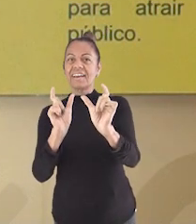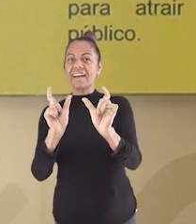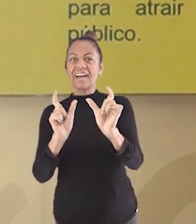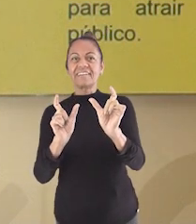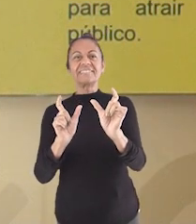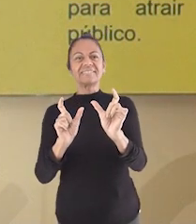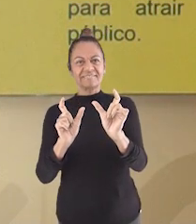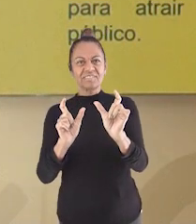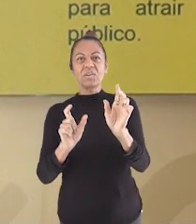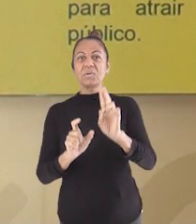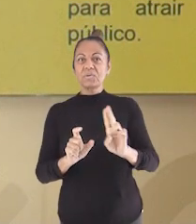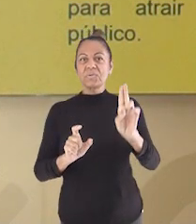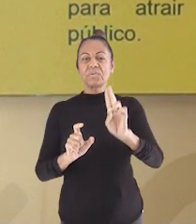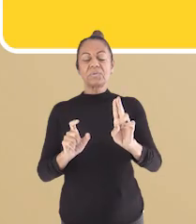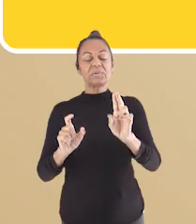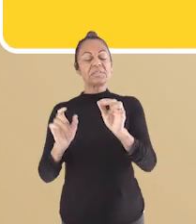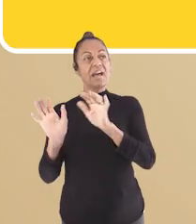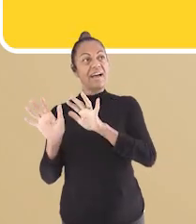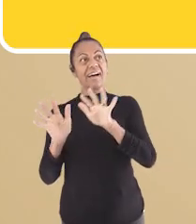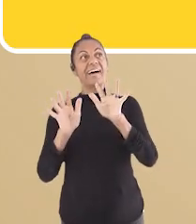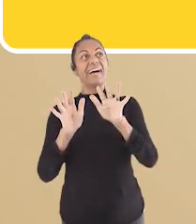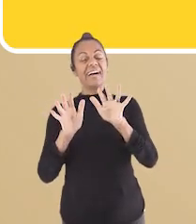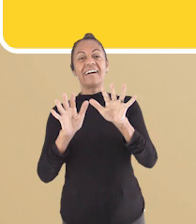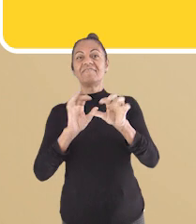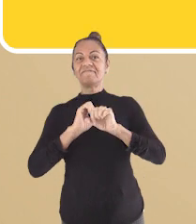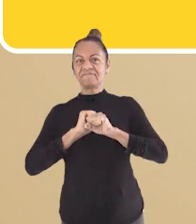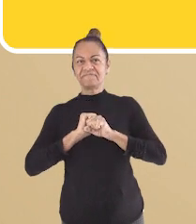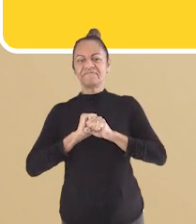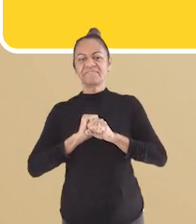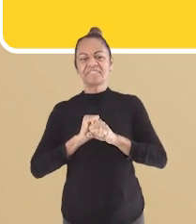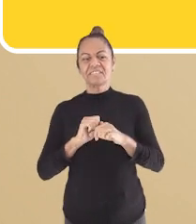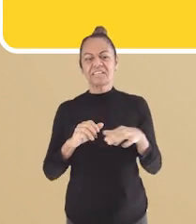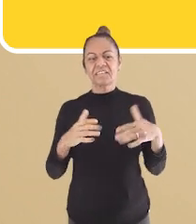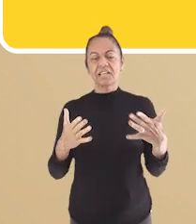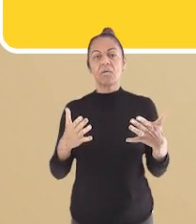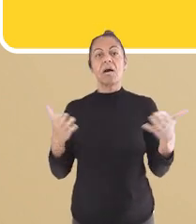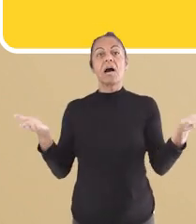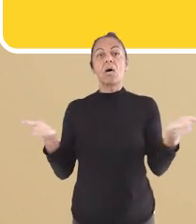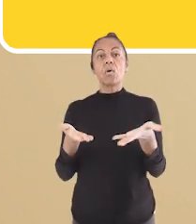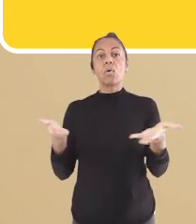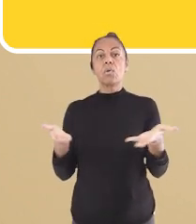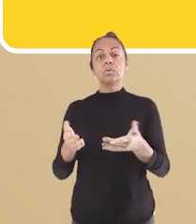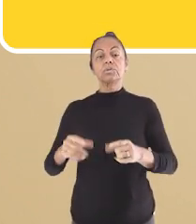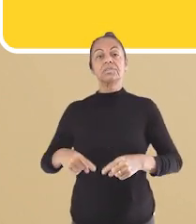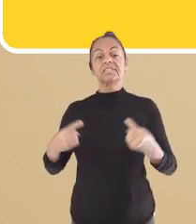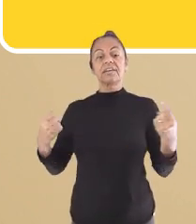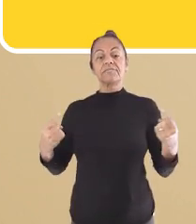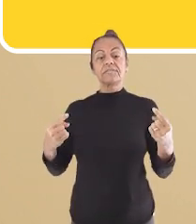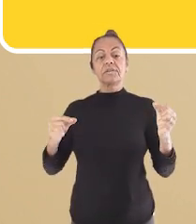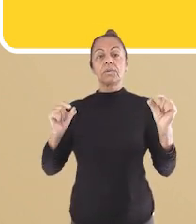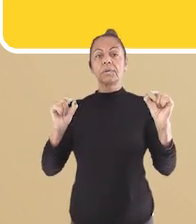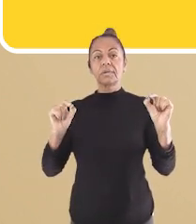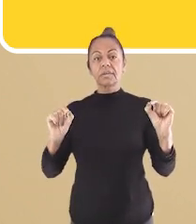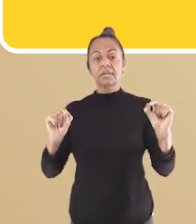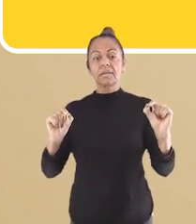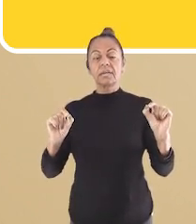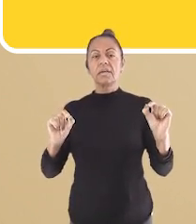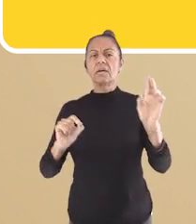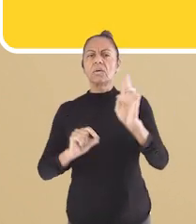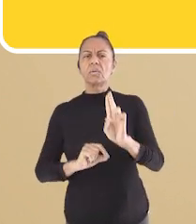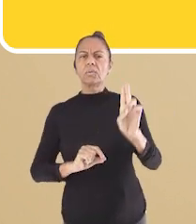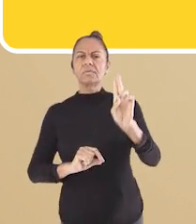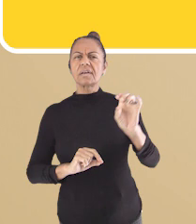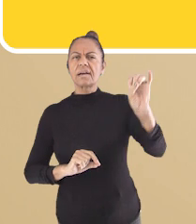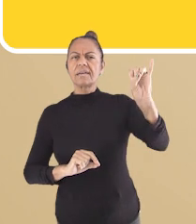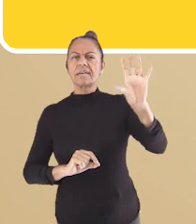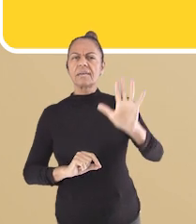atrair a atenção do público. O desafio que vou deixar para você é o de criar um anúncio simples e enviar para